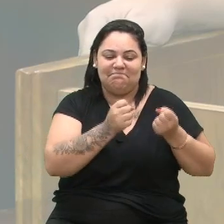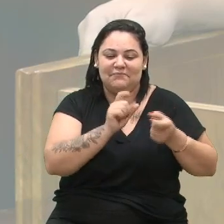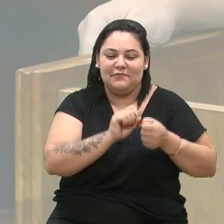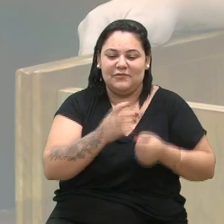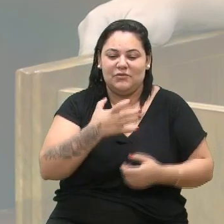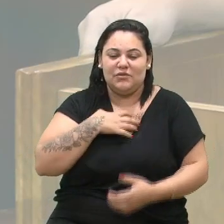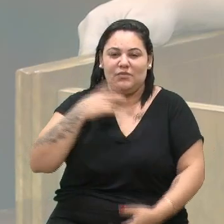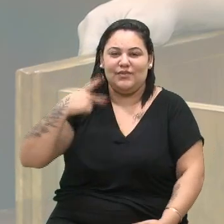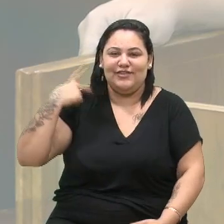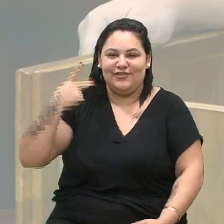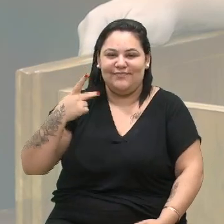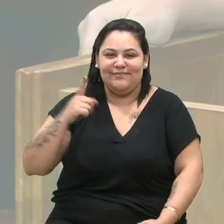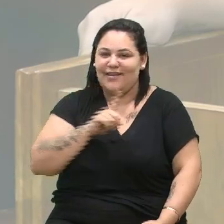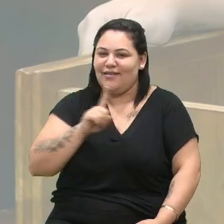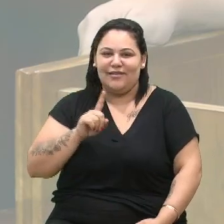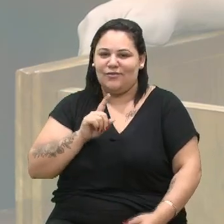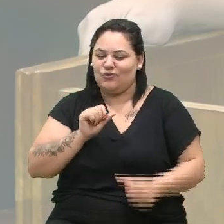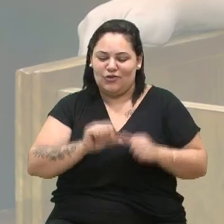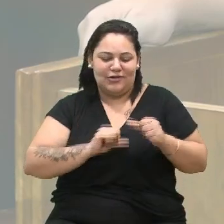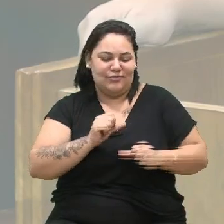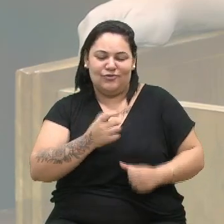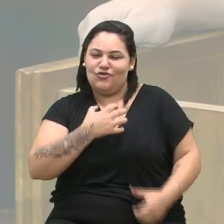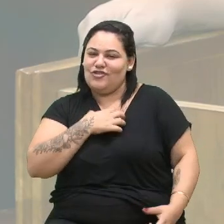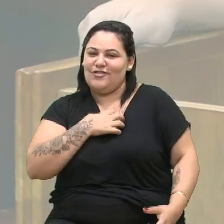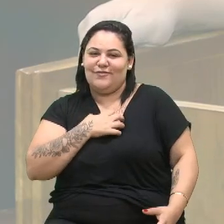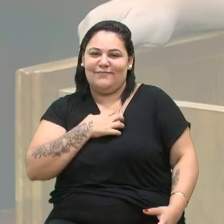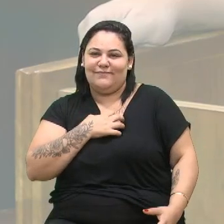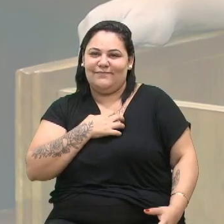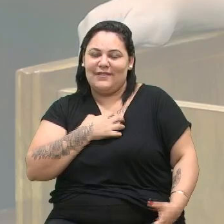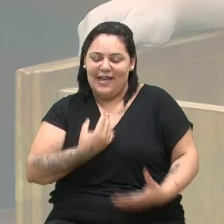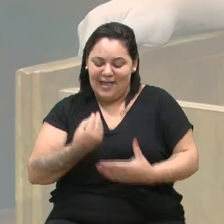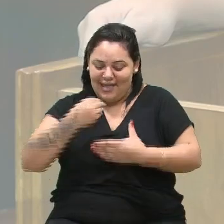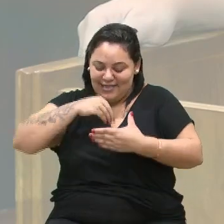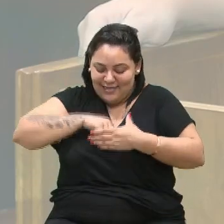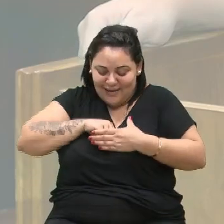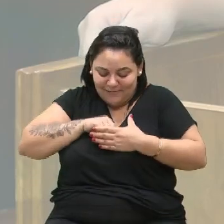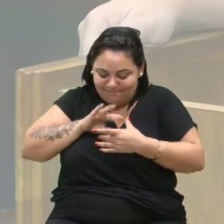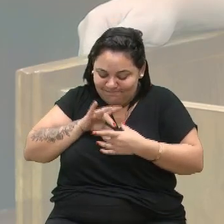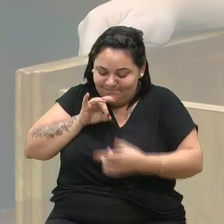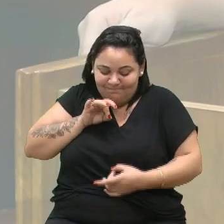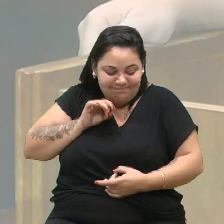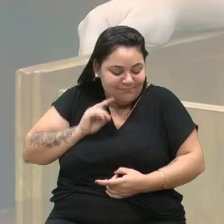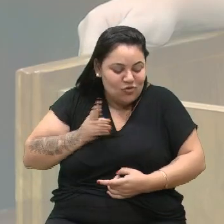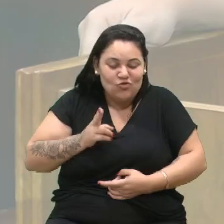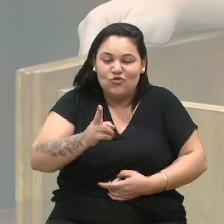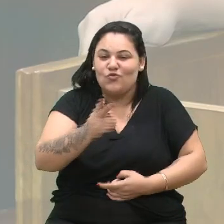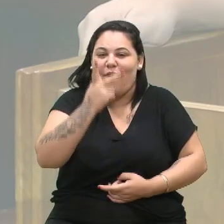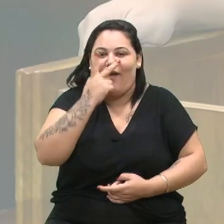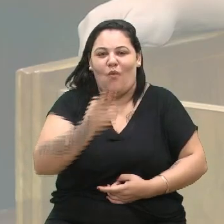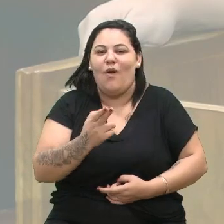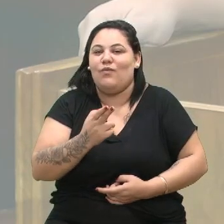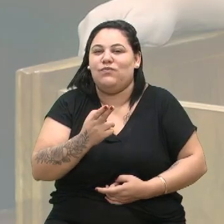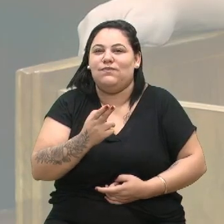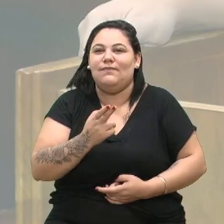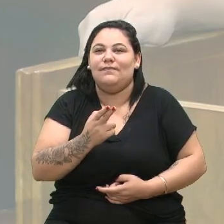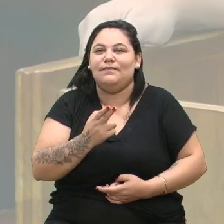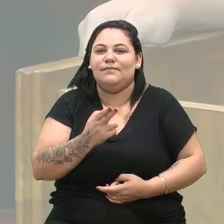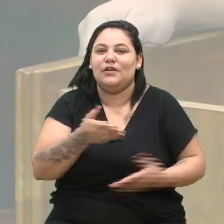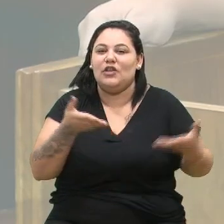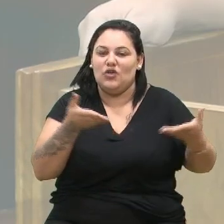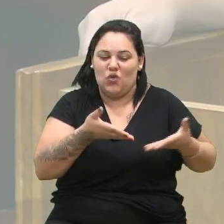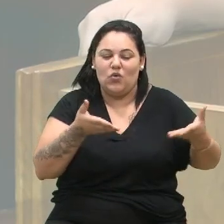E não mudamos nunca e essa nossa essência vai continuar. E os quadros do PP, do Progressista hoje,